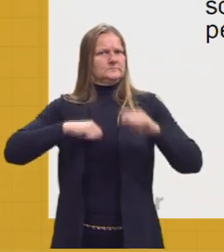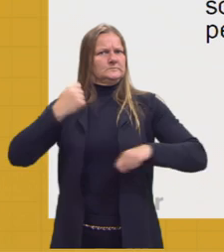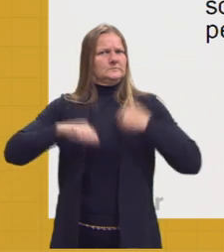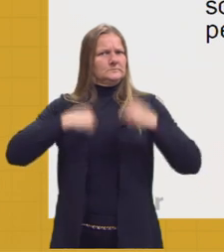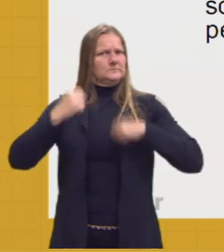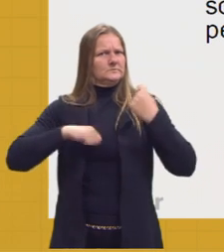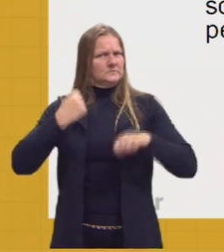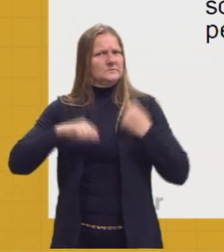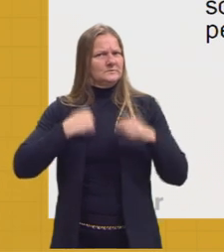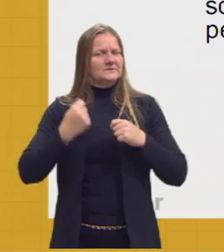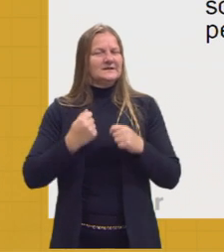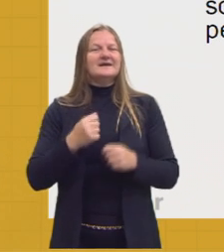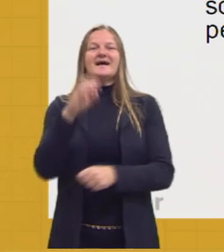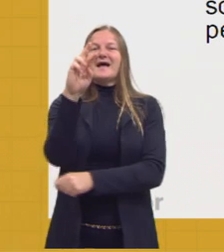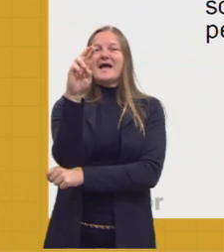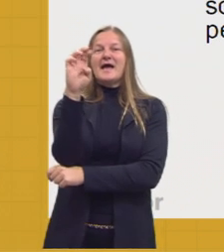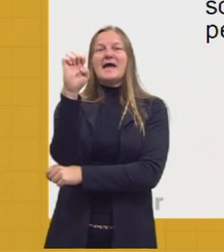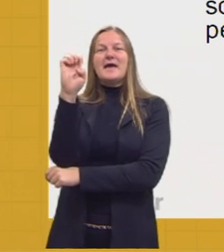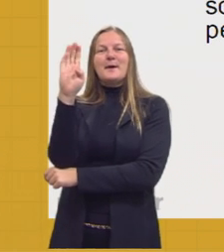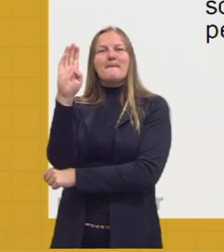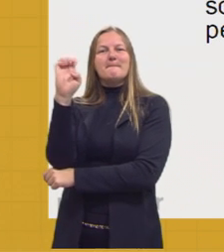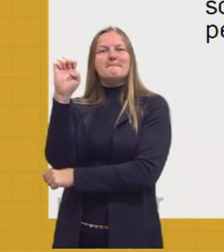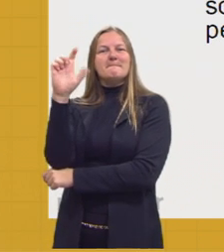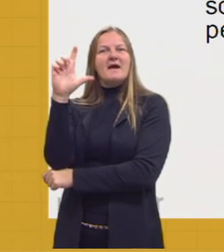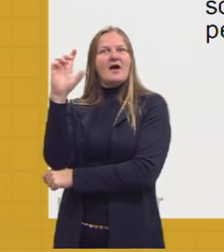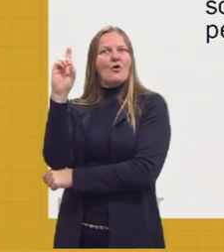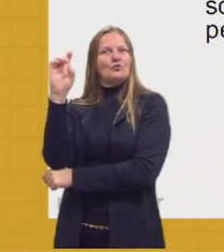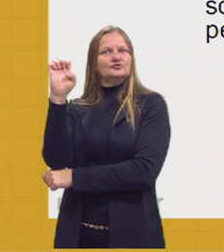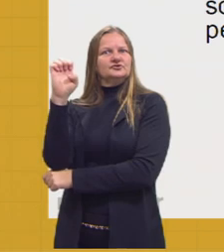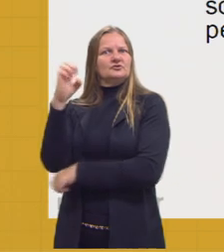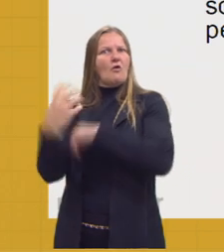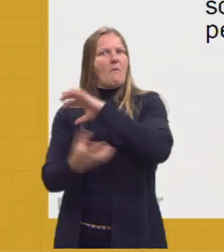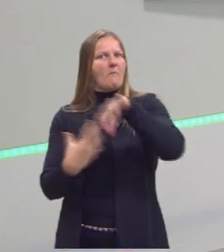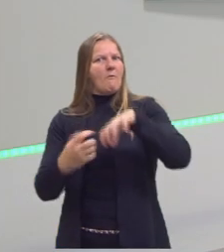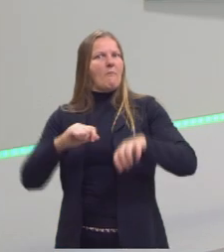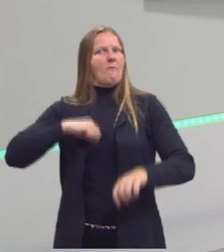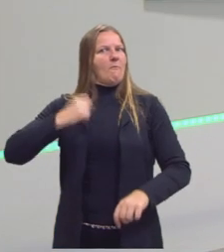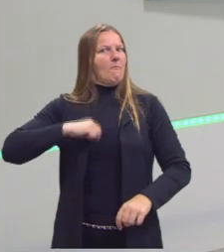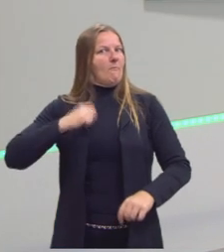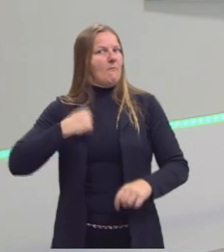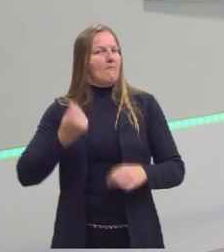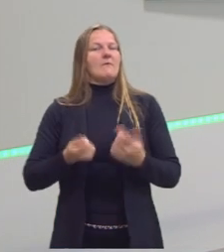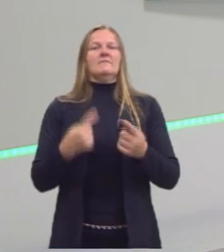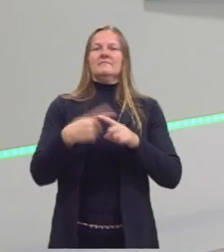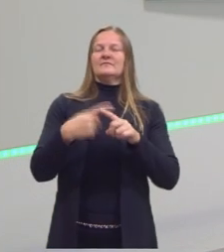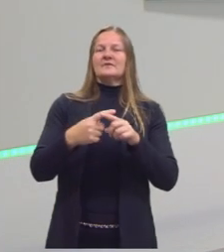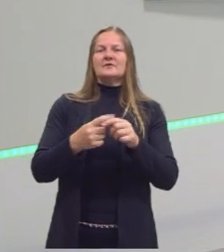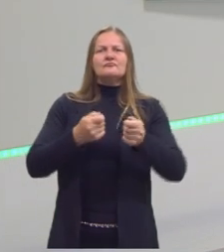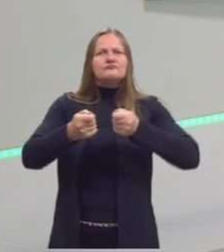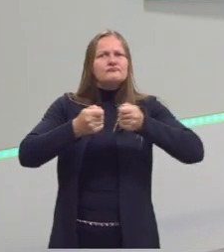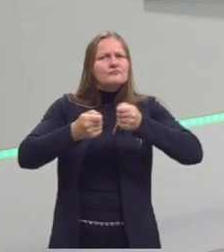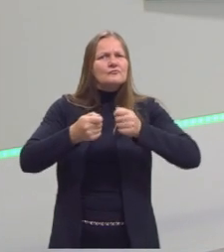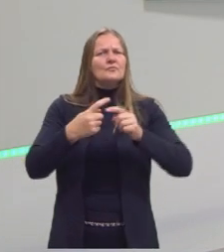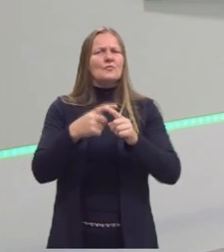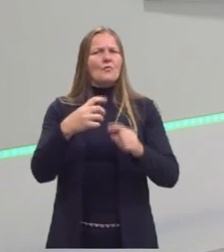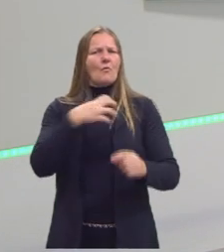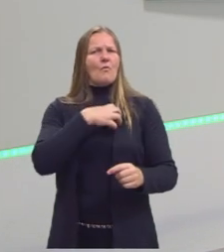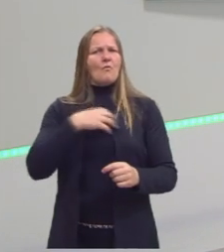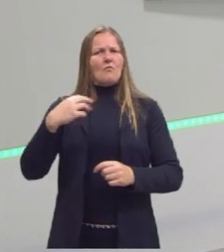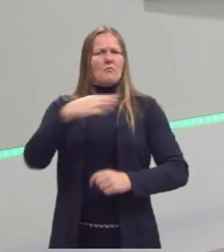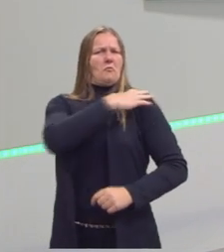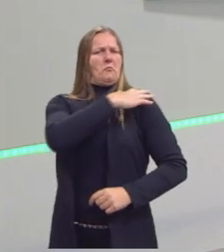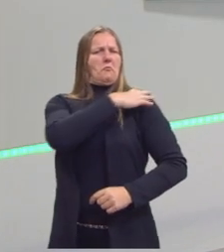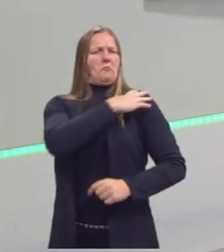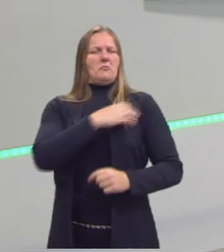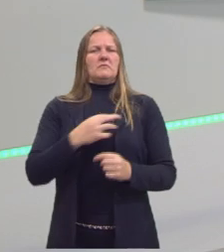era um momento de realmente ele começar a desestruturar aquele comando baiano ali, os